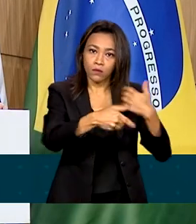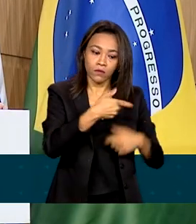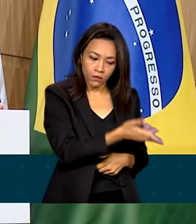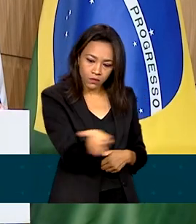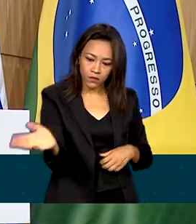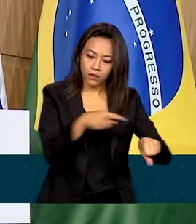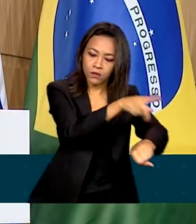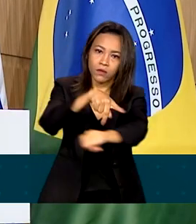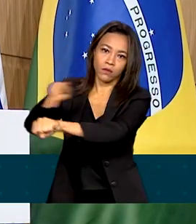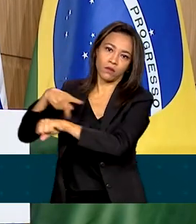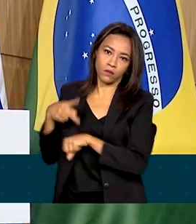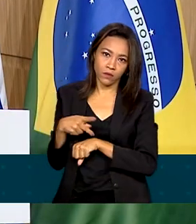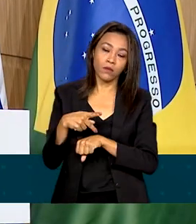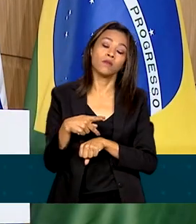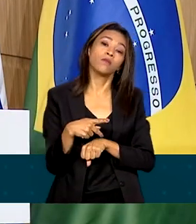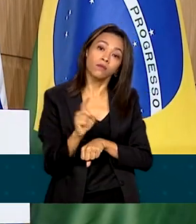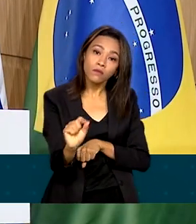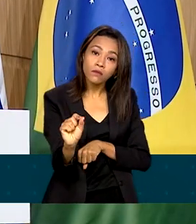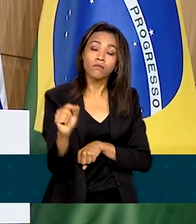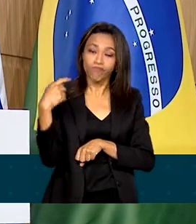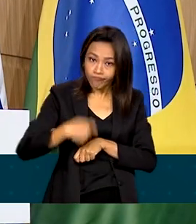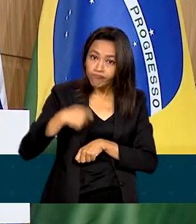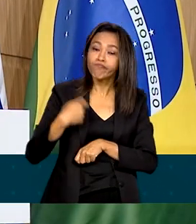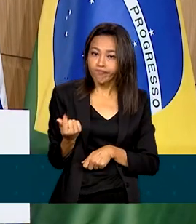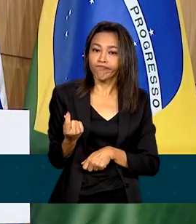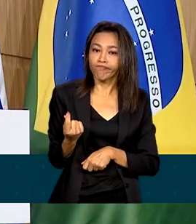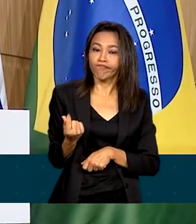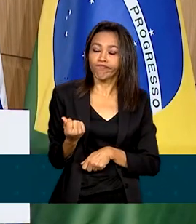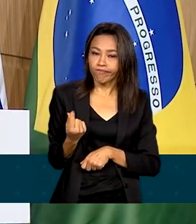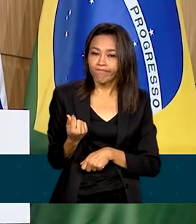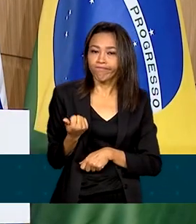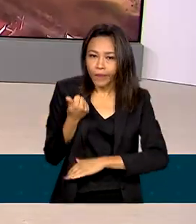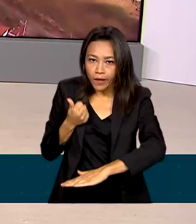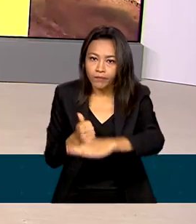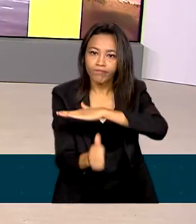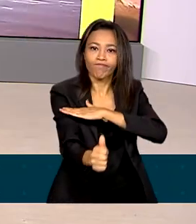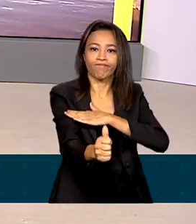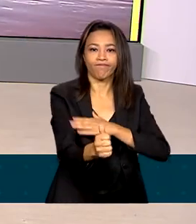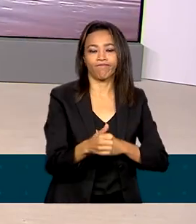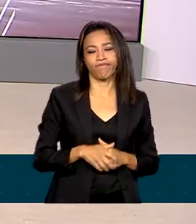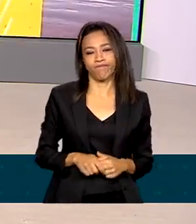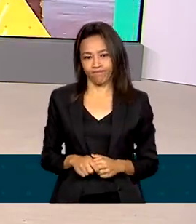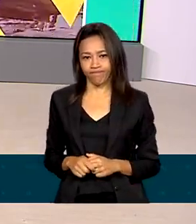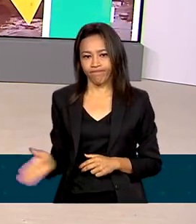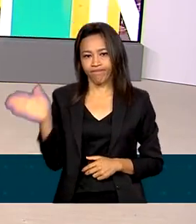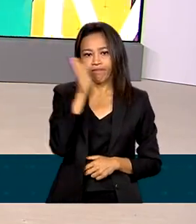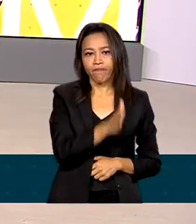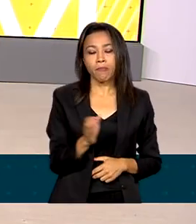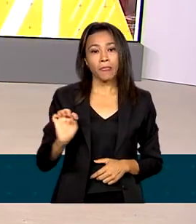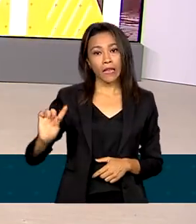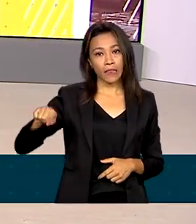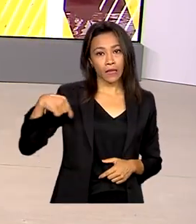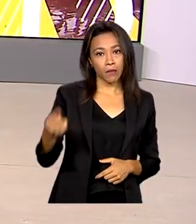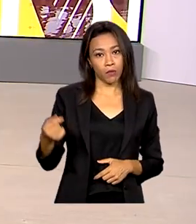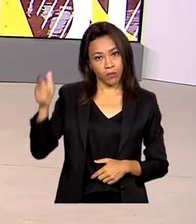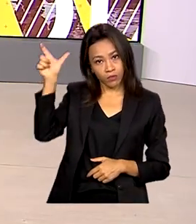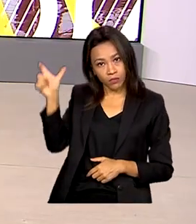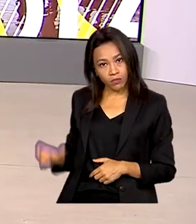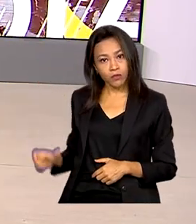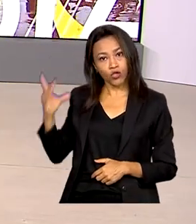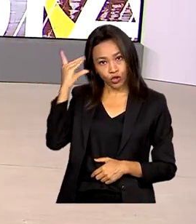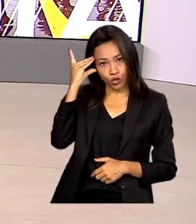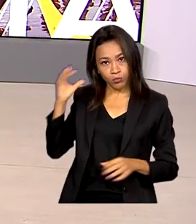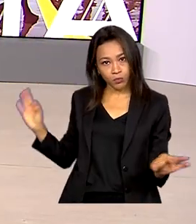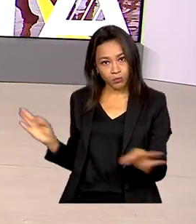e que, portanto, precisam de dinheiro para fazer este desenvolvimento. Depois da posse de Dilma no novo